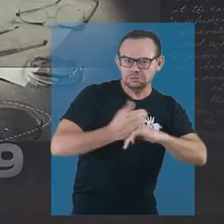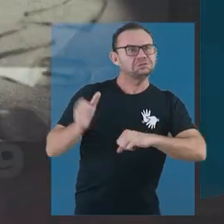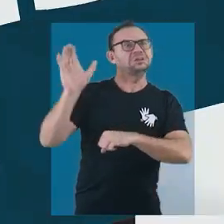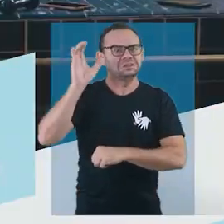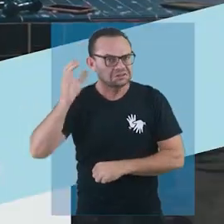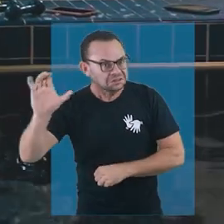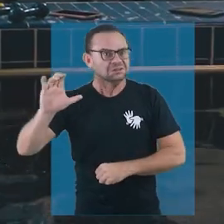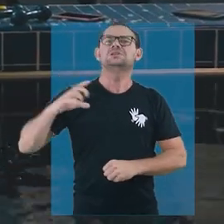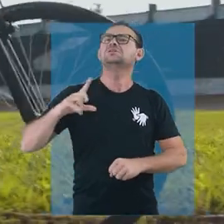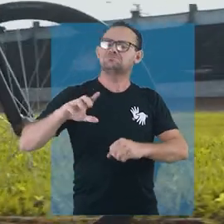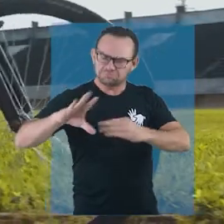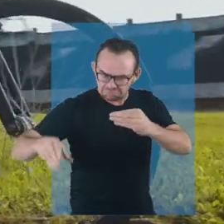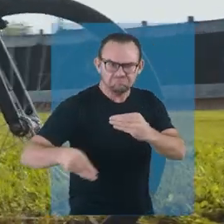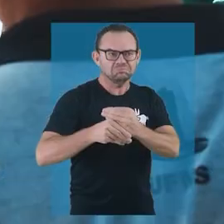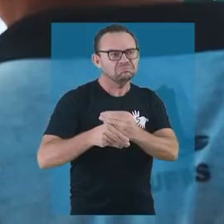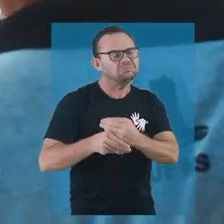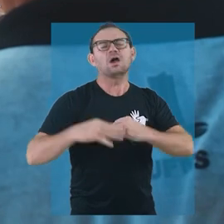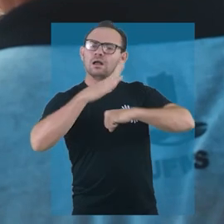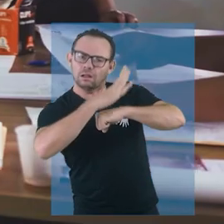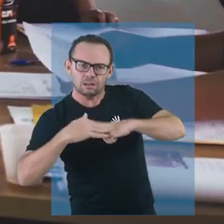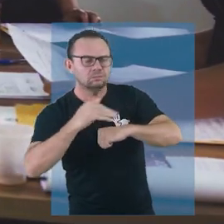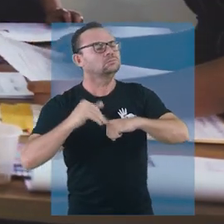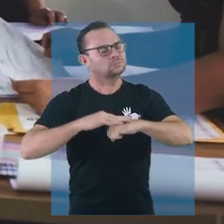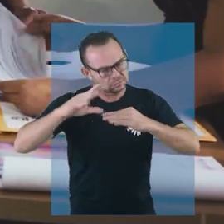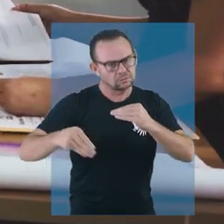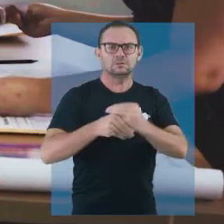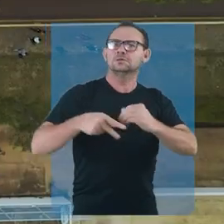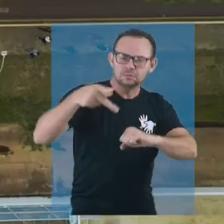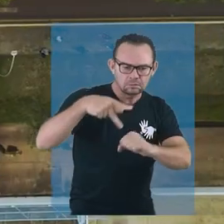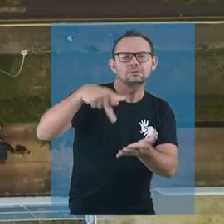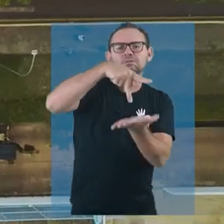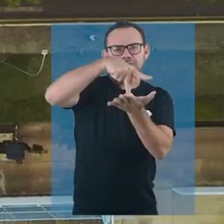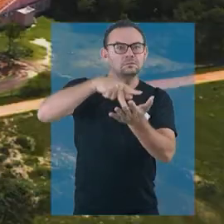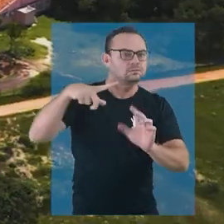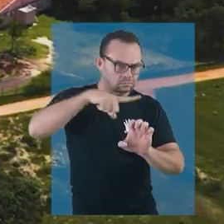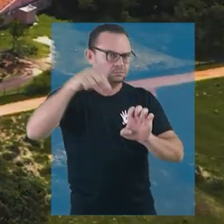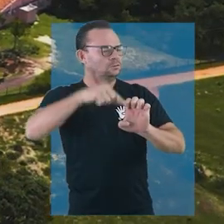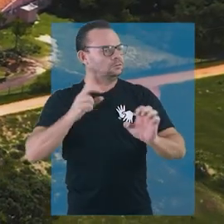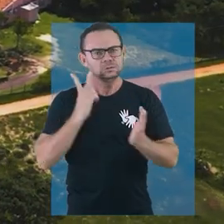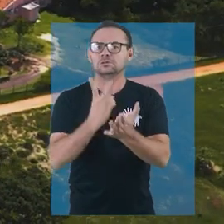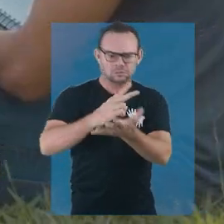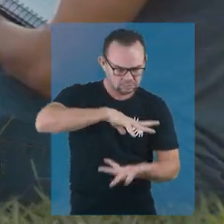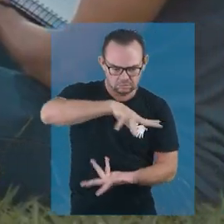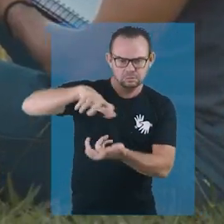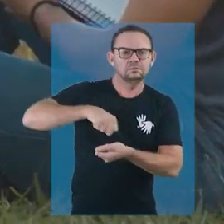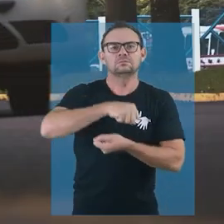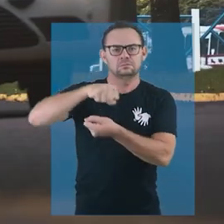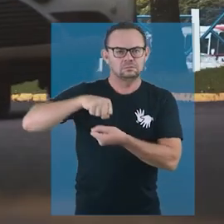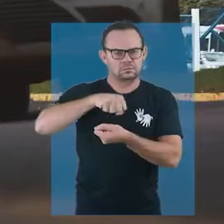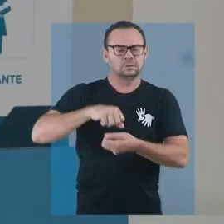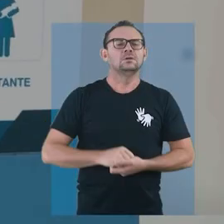científicas com base no acolhimento, inovação, empreendedorismo e sustentabilidade. Sempre!